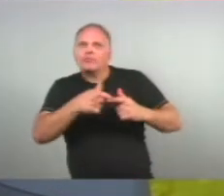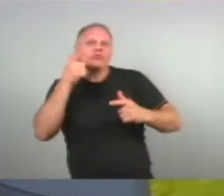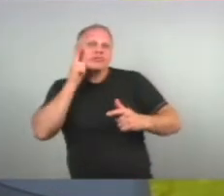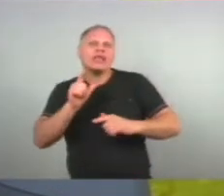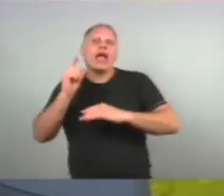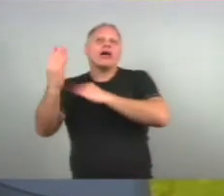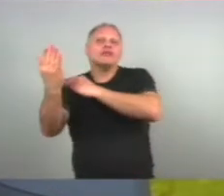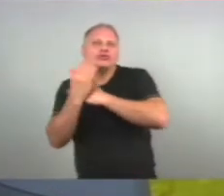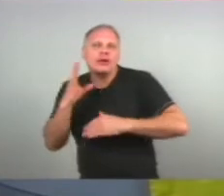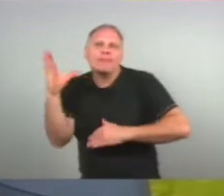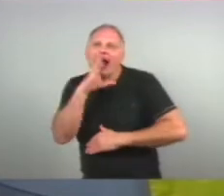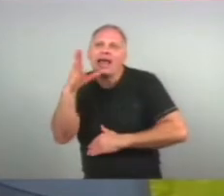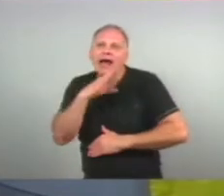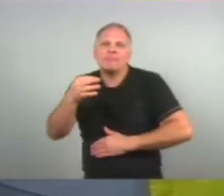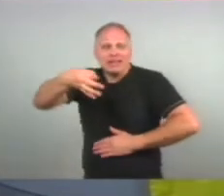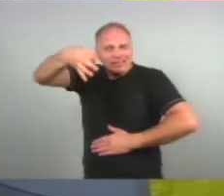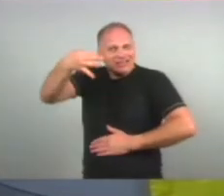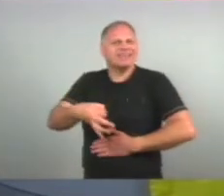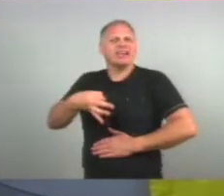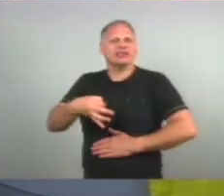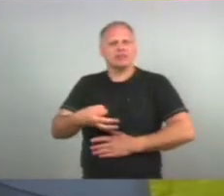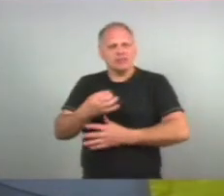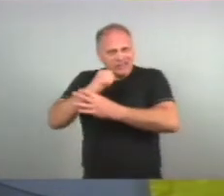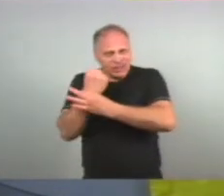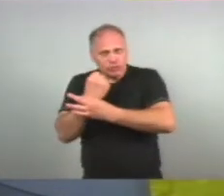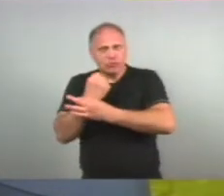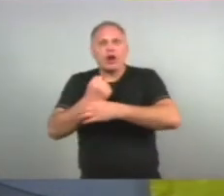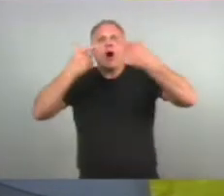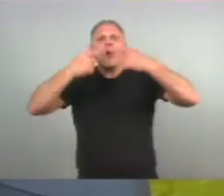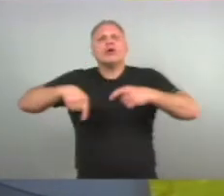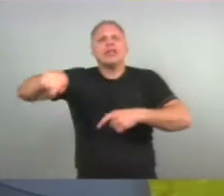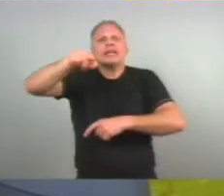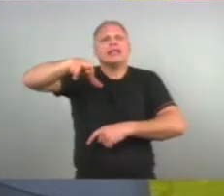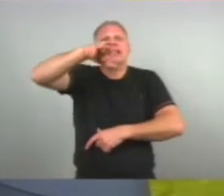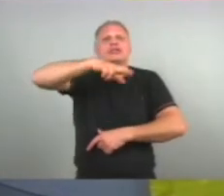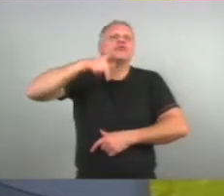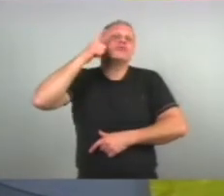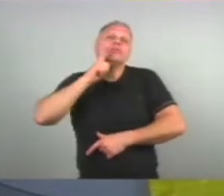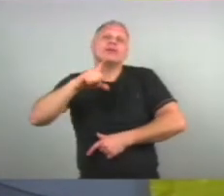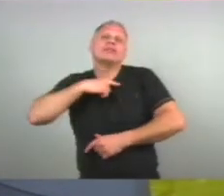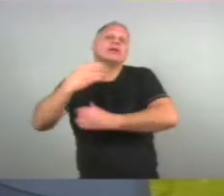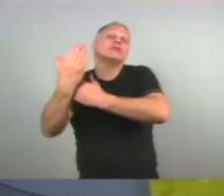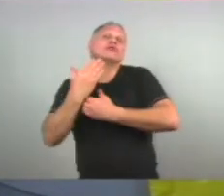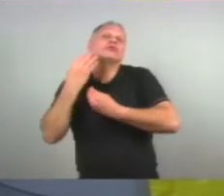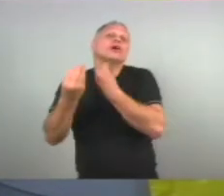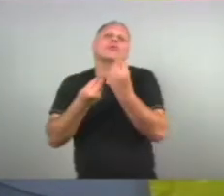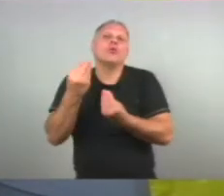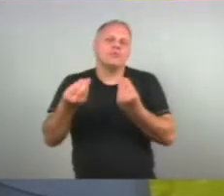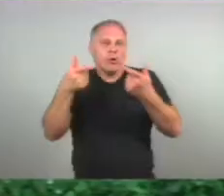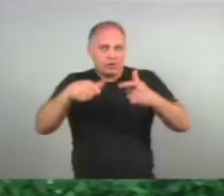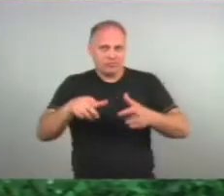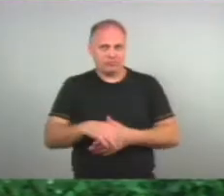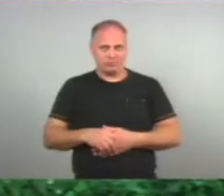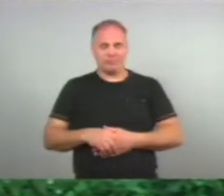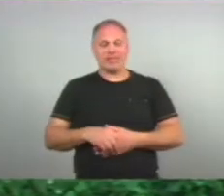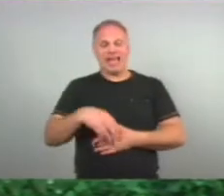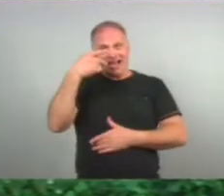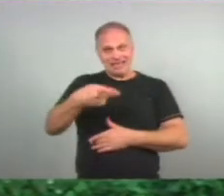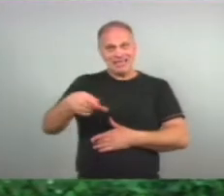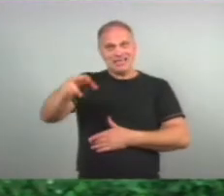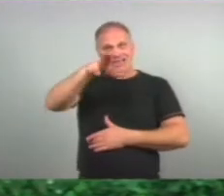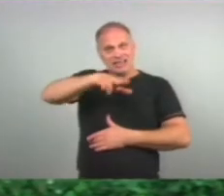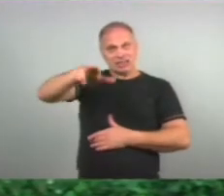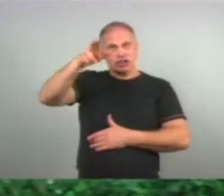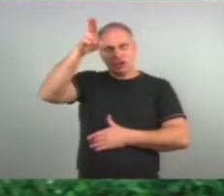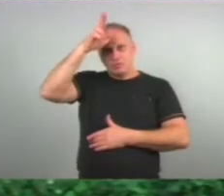rápida Aonde elas podem Principalmente dentro Da nossa região Buscar essa ajuda Aqui então Nós temos